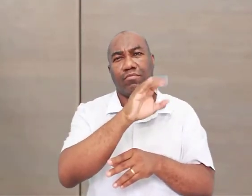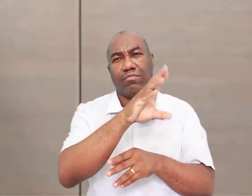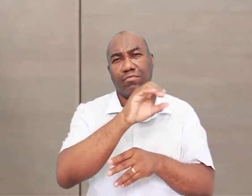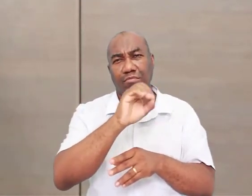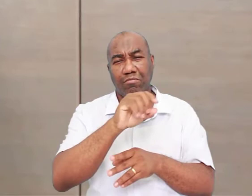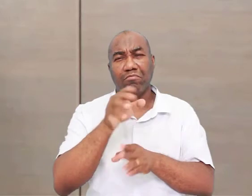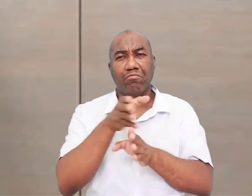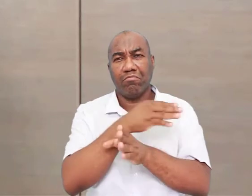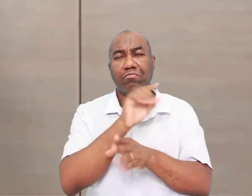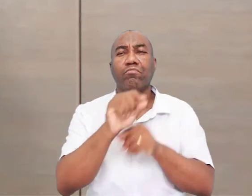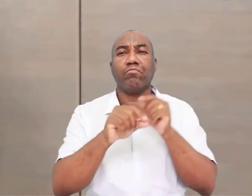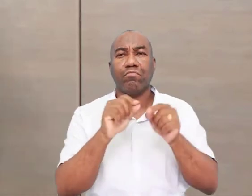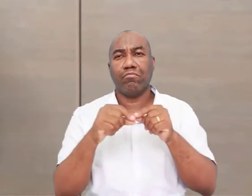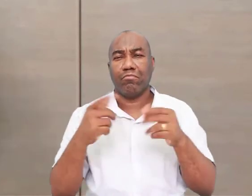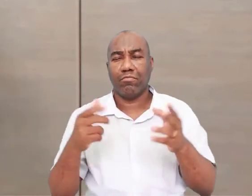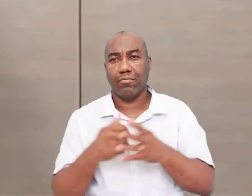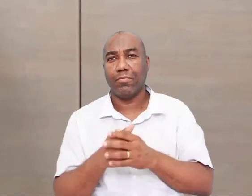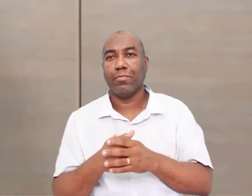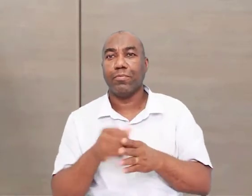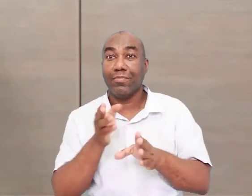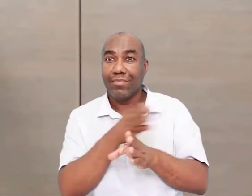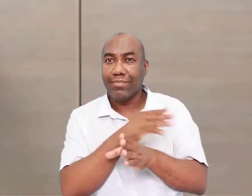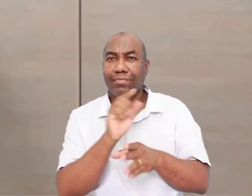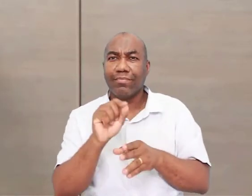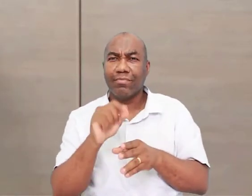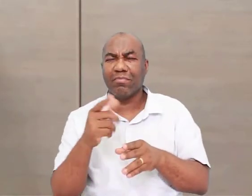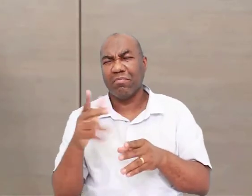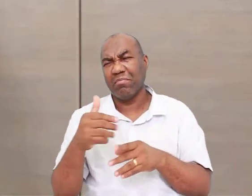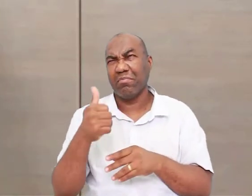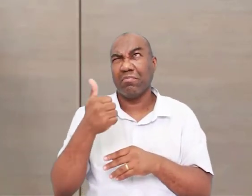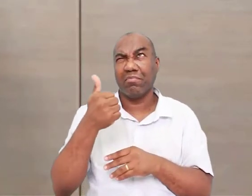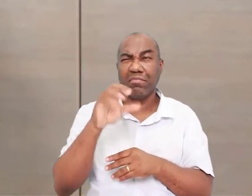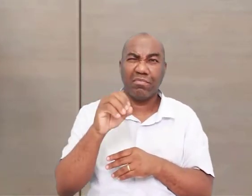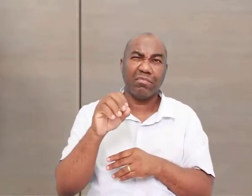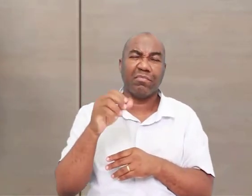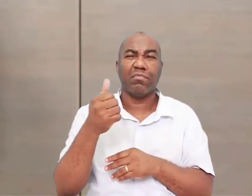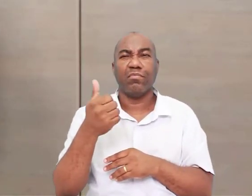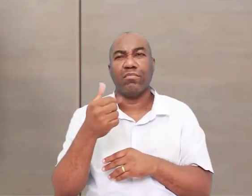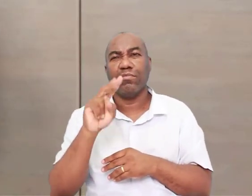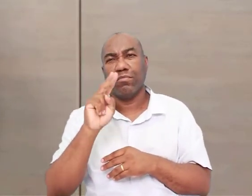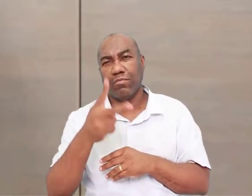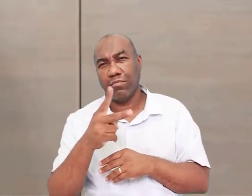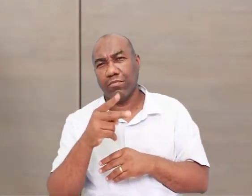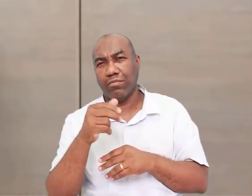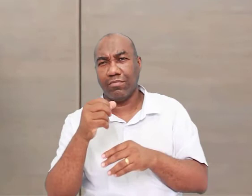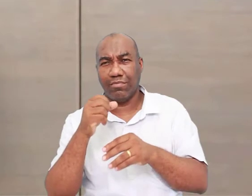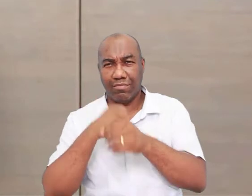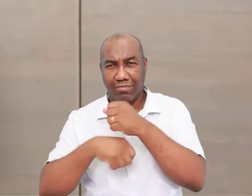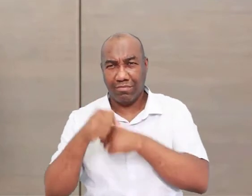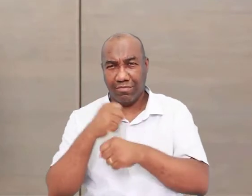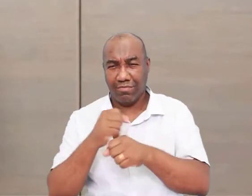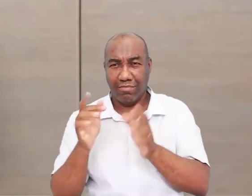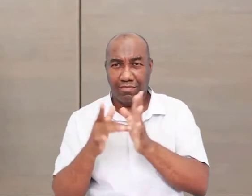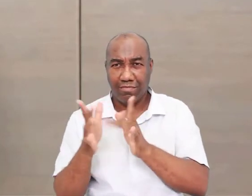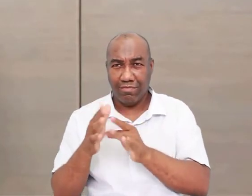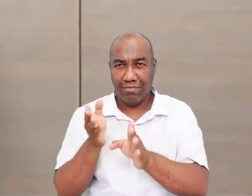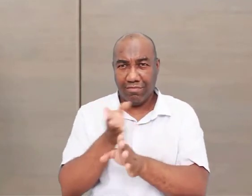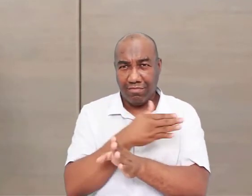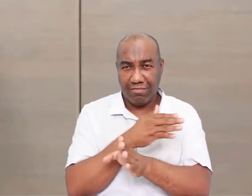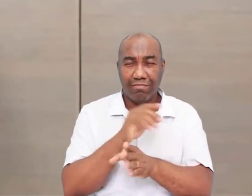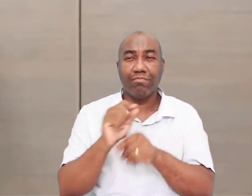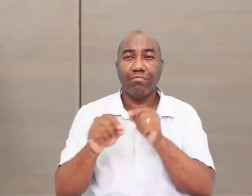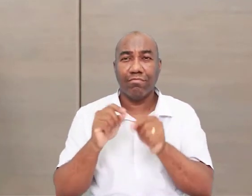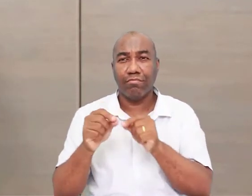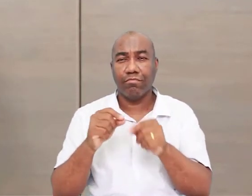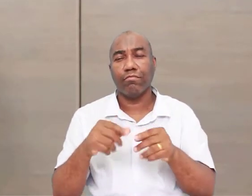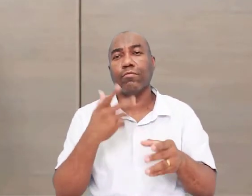né? Essa fase de transição aqui. Nesse período, entre 10 e 12 mil anos antes de Cristo, eles vão começar a domesticar animais. Vai começar